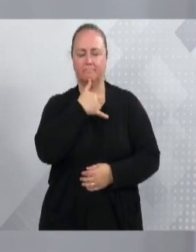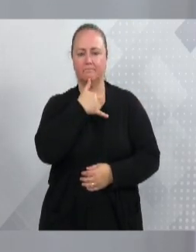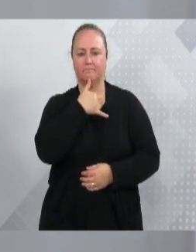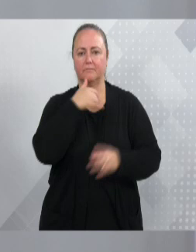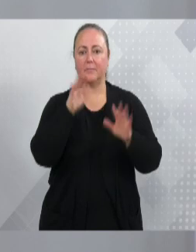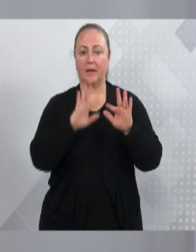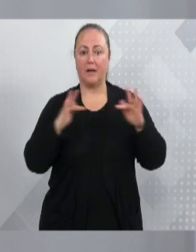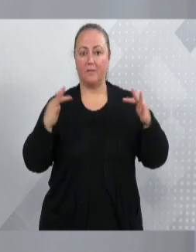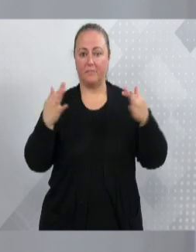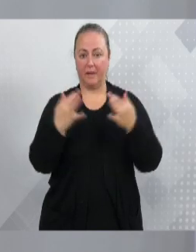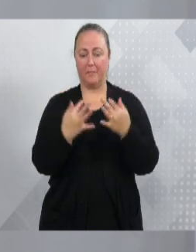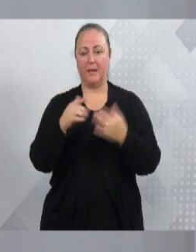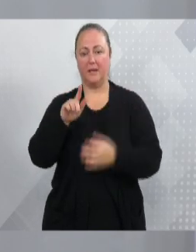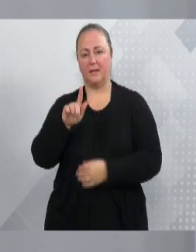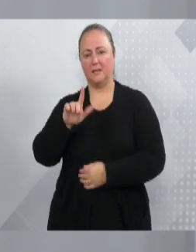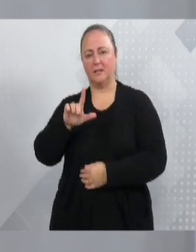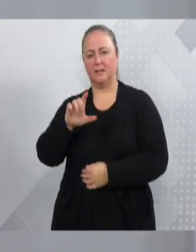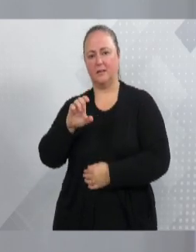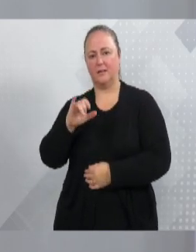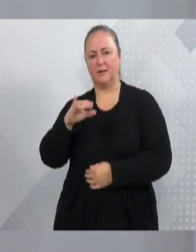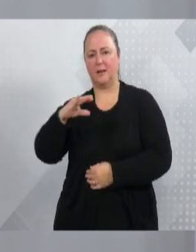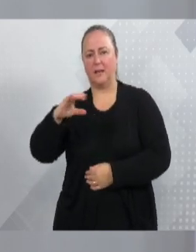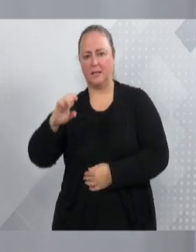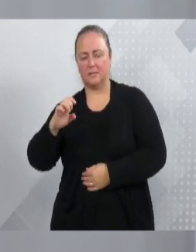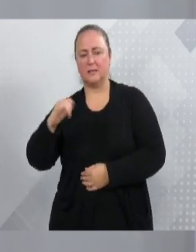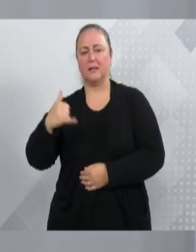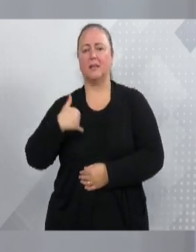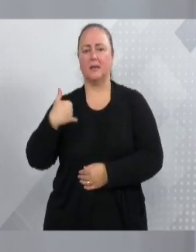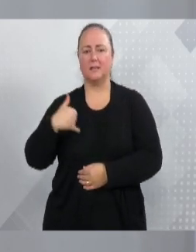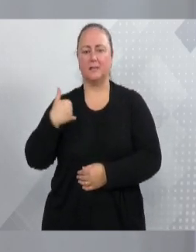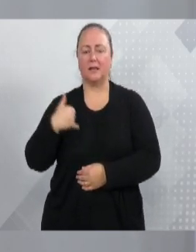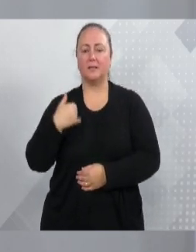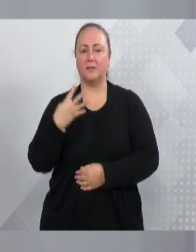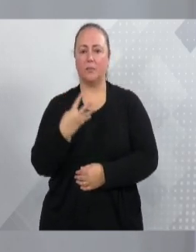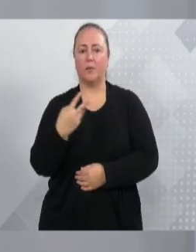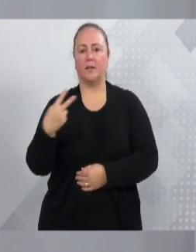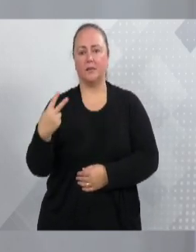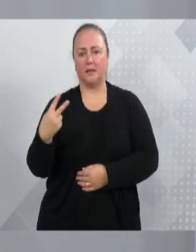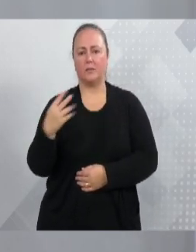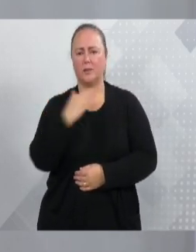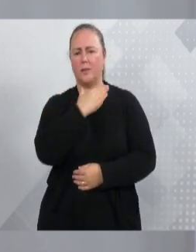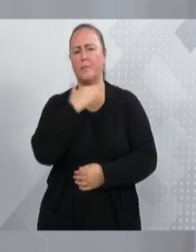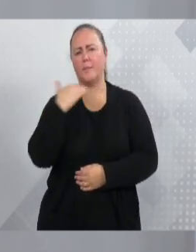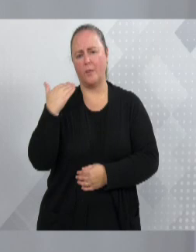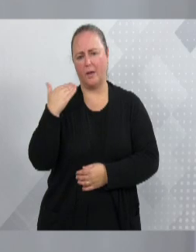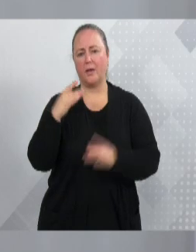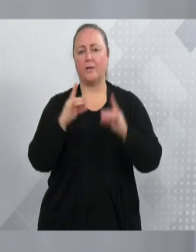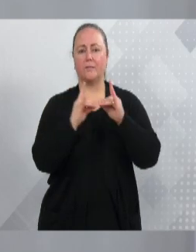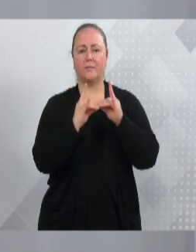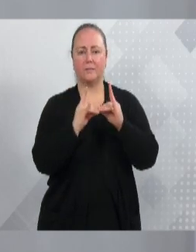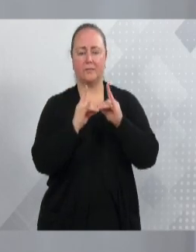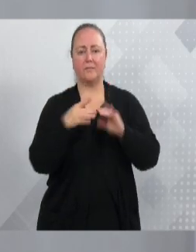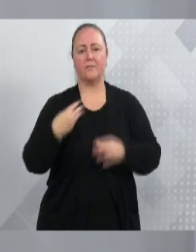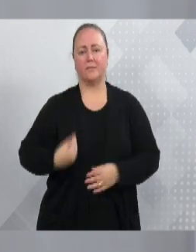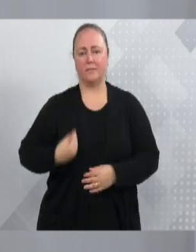com apenas 42 anos, perdeu sua vida devido ao câncer. Eu estava lá agora, no velório, até, inclusive,